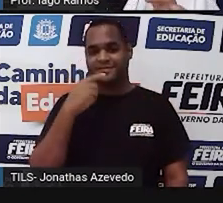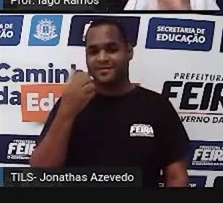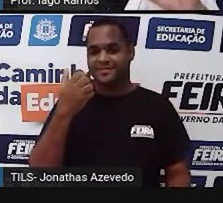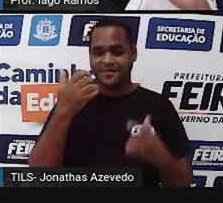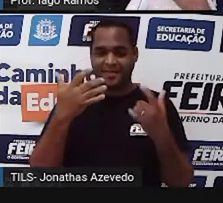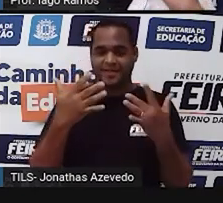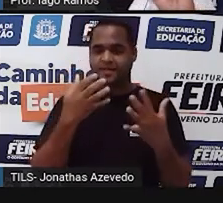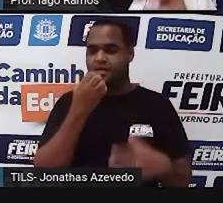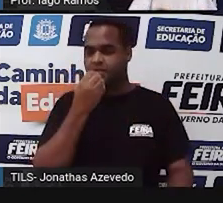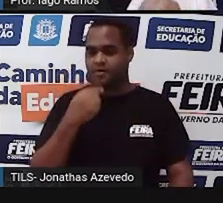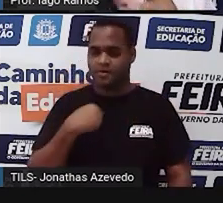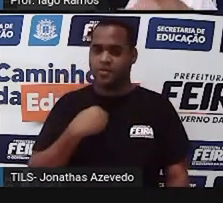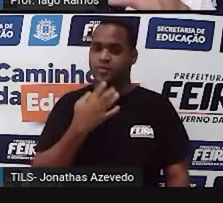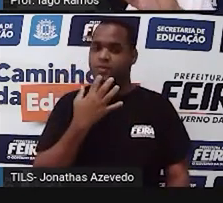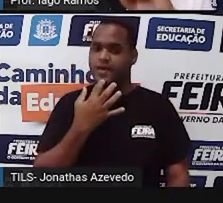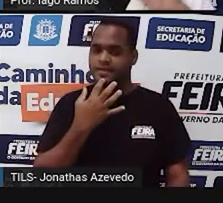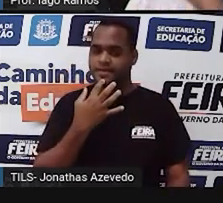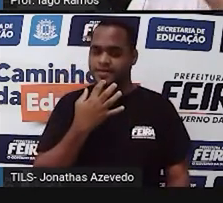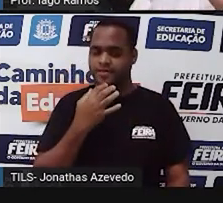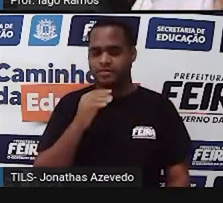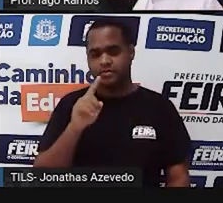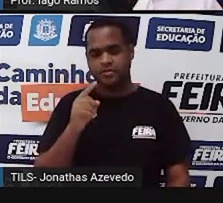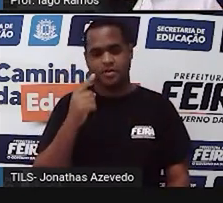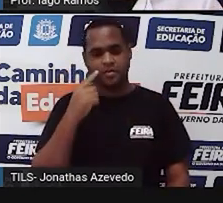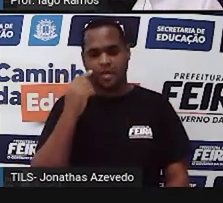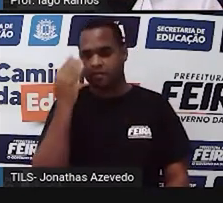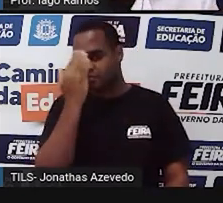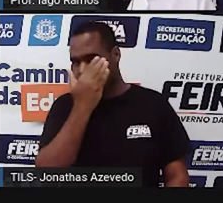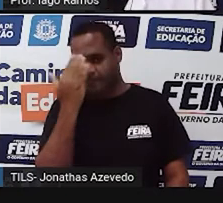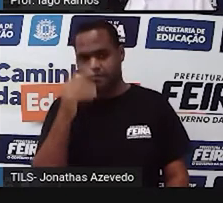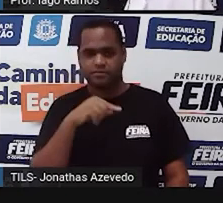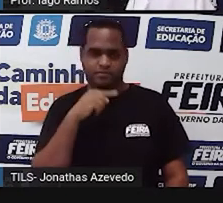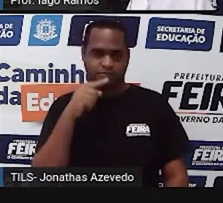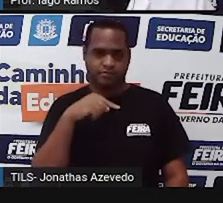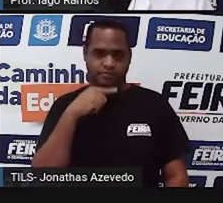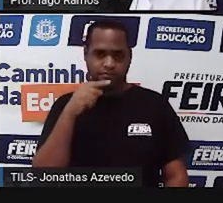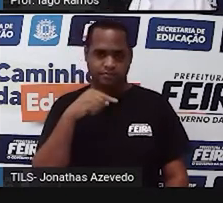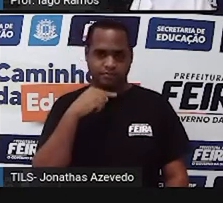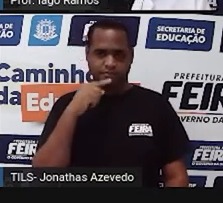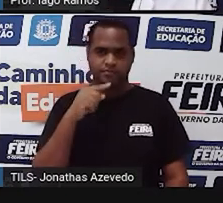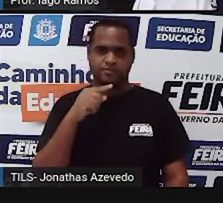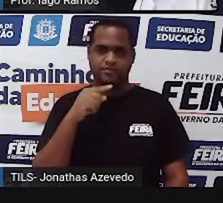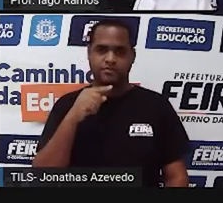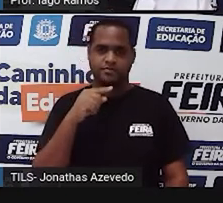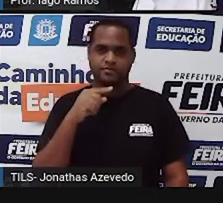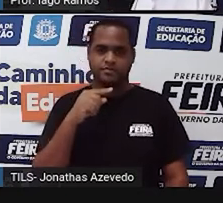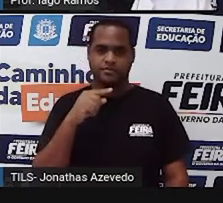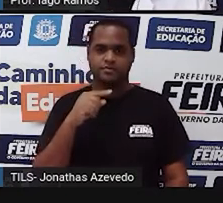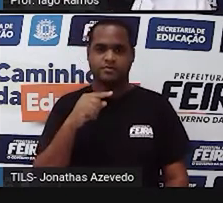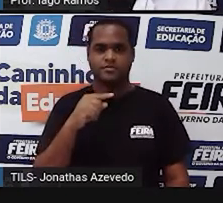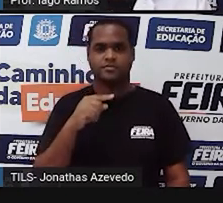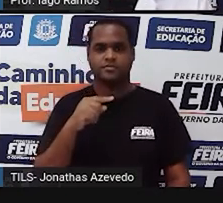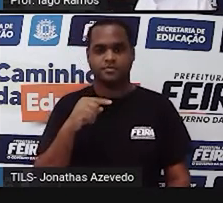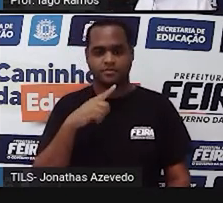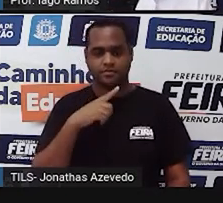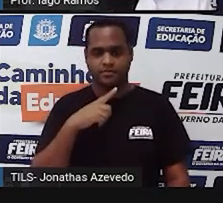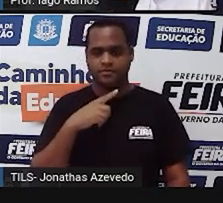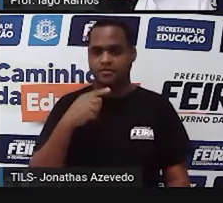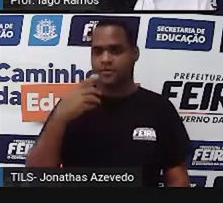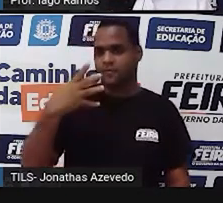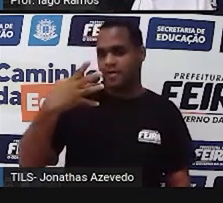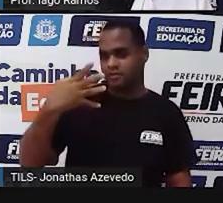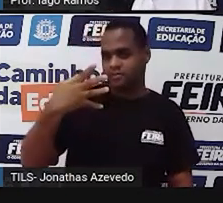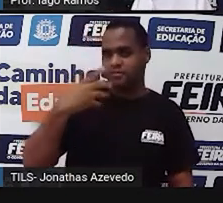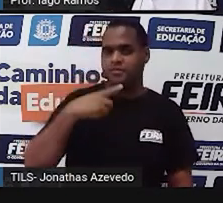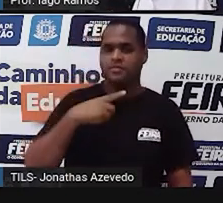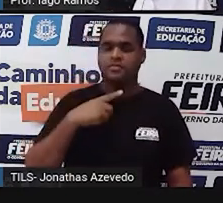Bom, eu conheço, mas eu conheço sem ver, tá? Eu marcaria ali, eu escolheria ali o número 4 em verde.